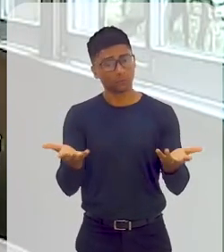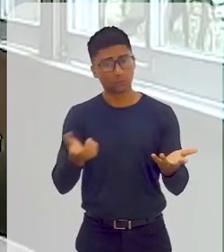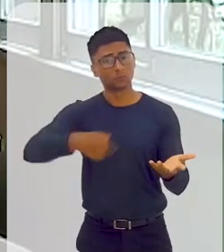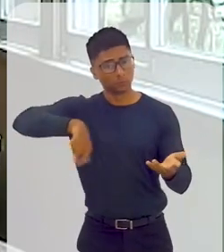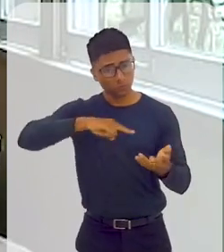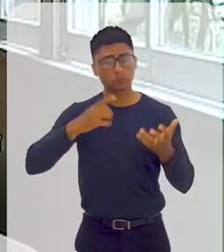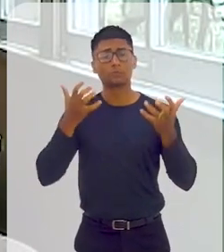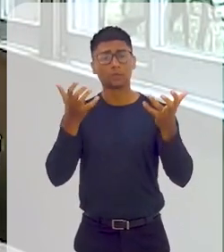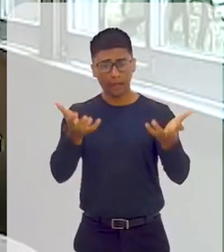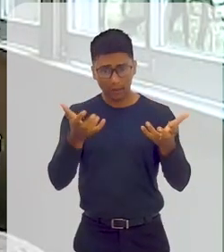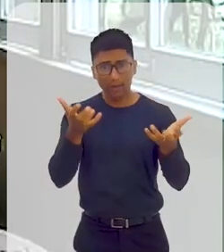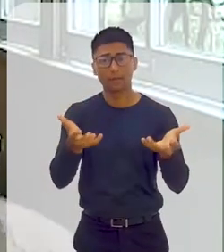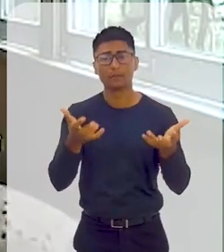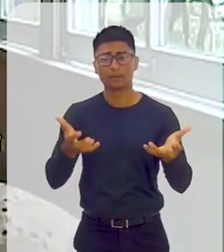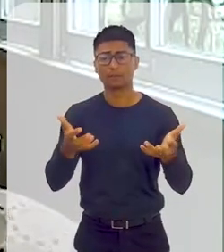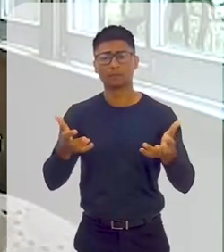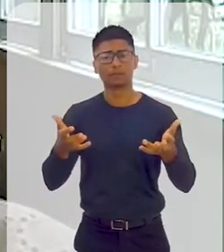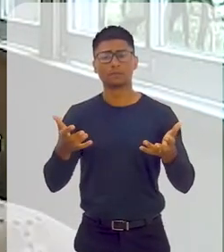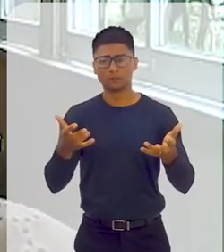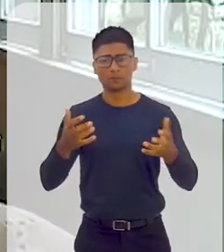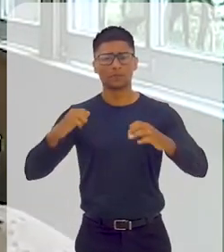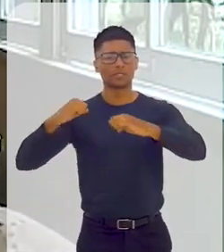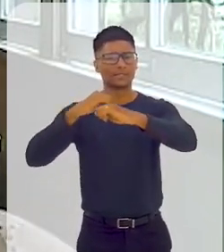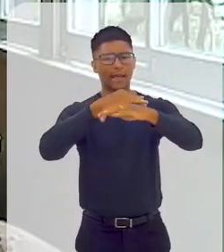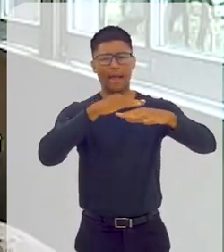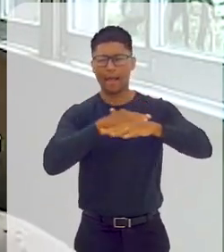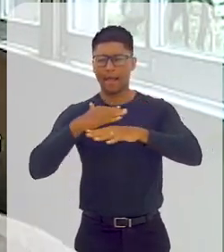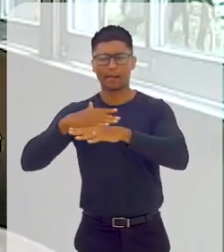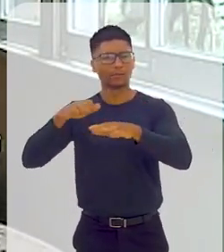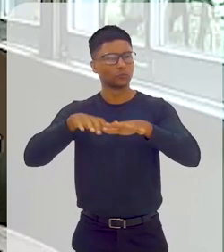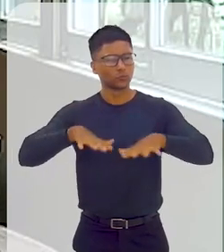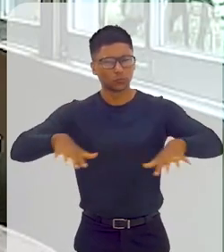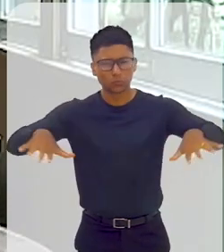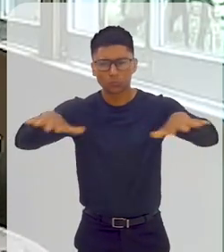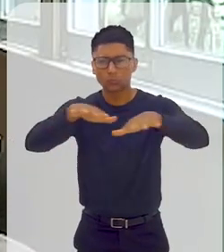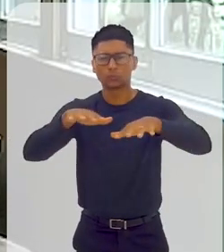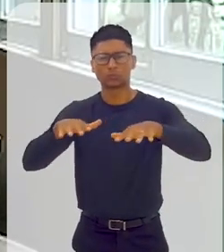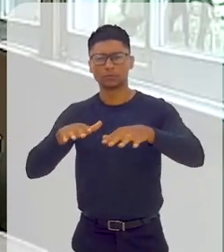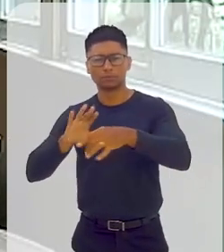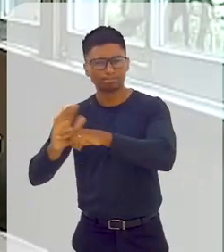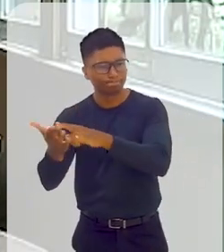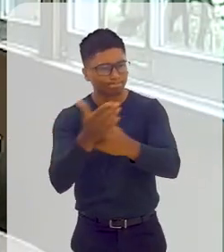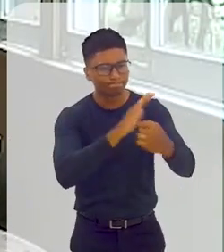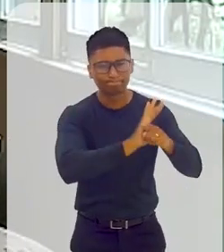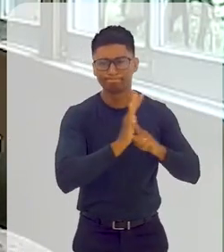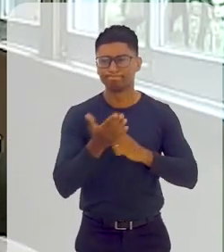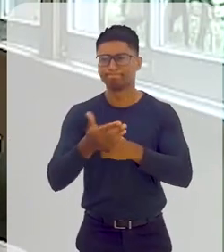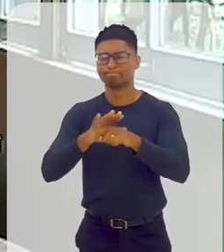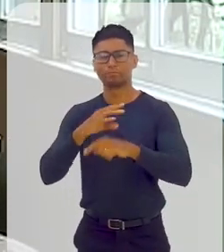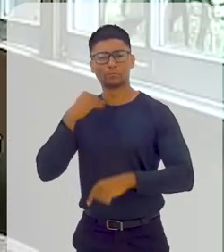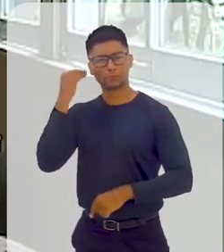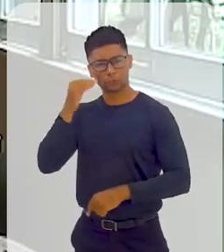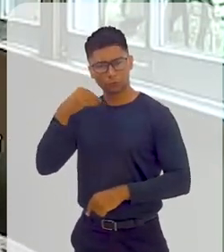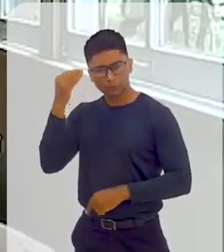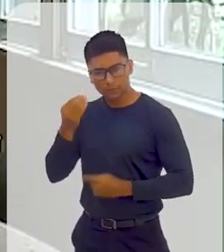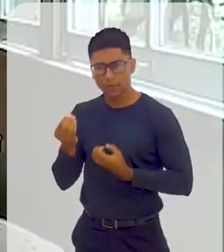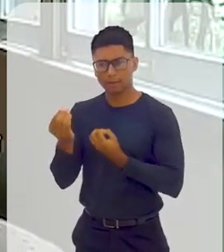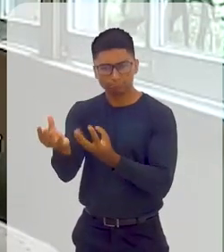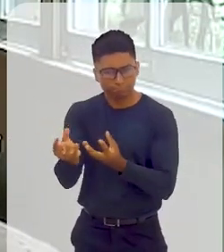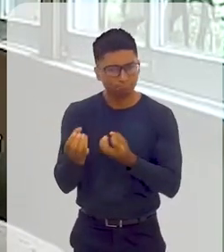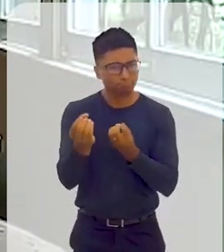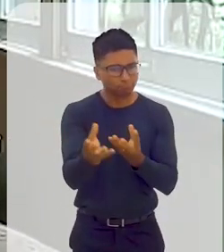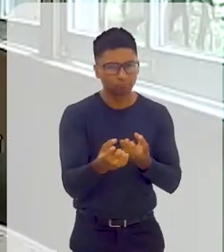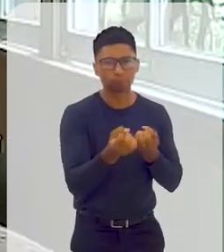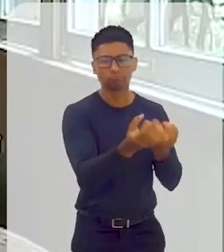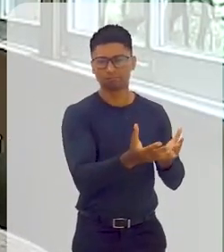municípios que a gente possa ajudar e passar um pouco da experiência do que nós tivemos aqui e